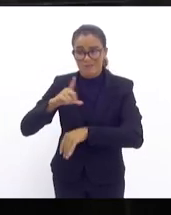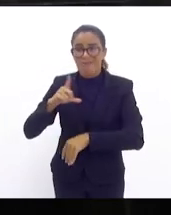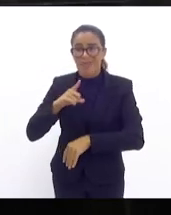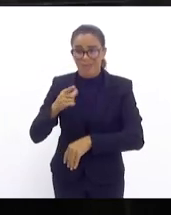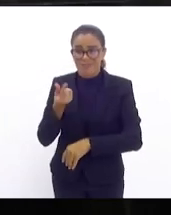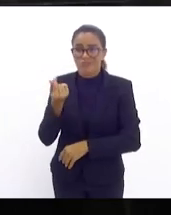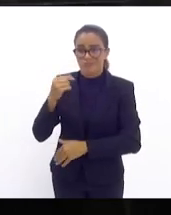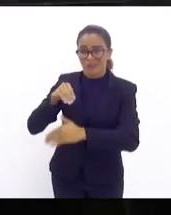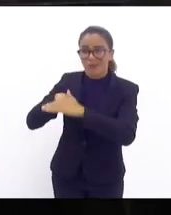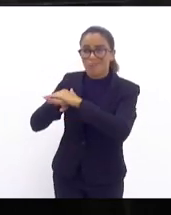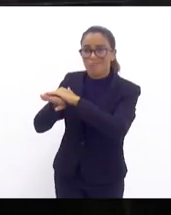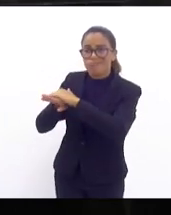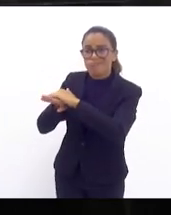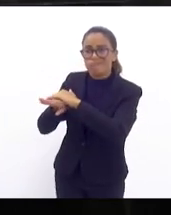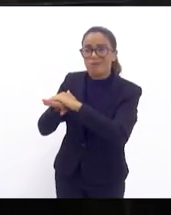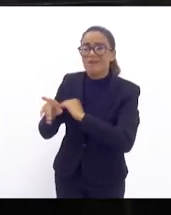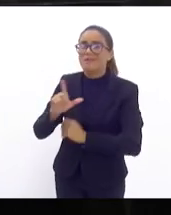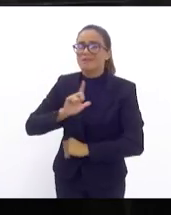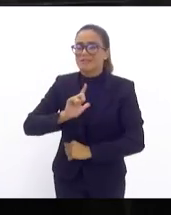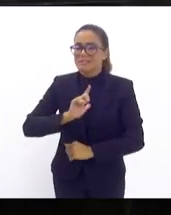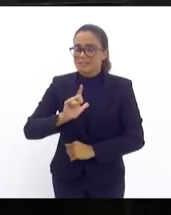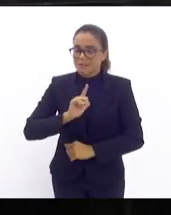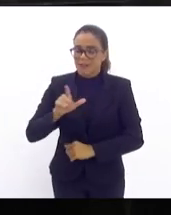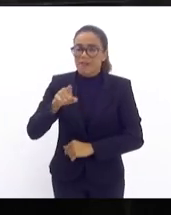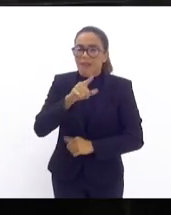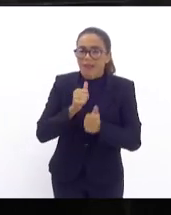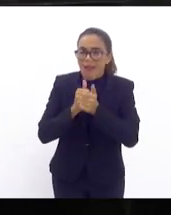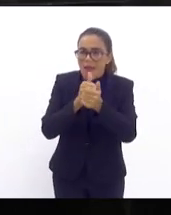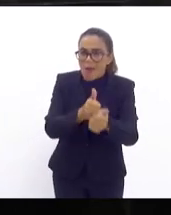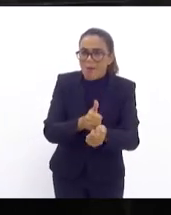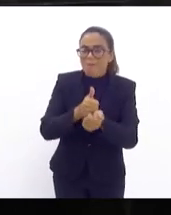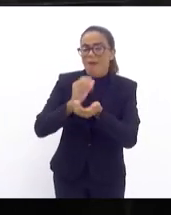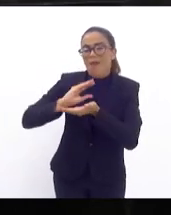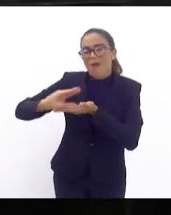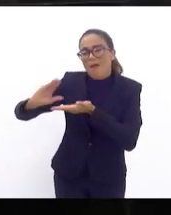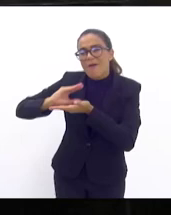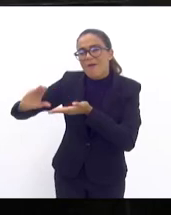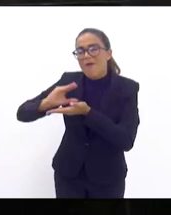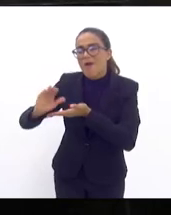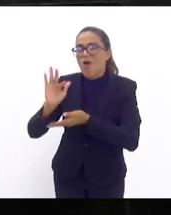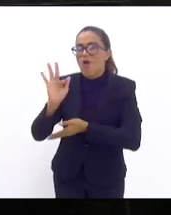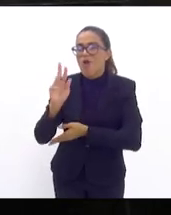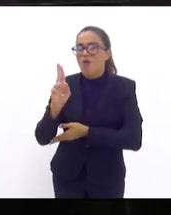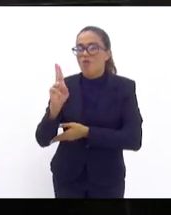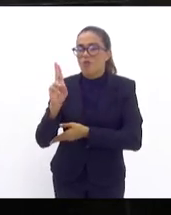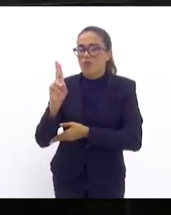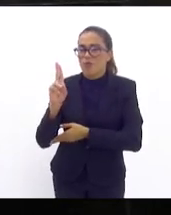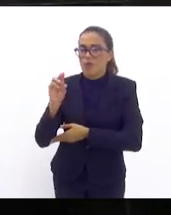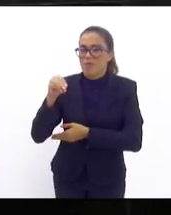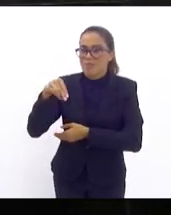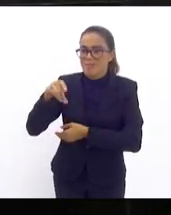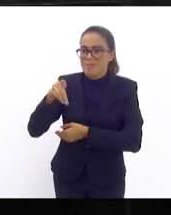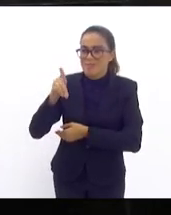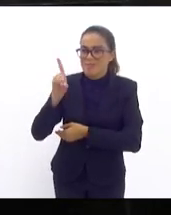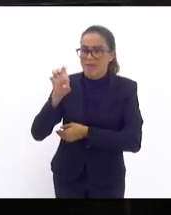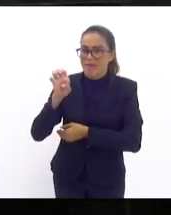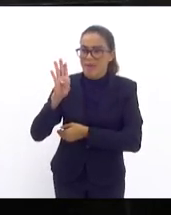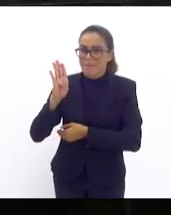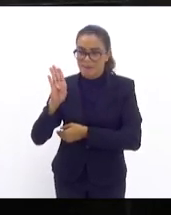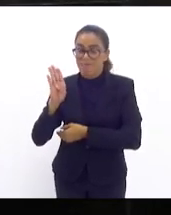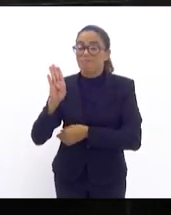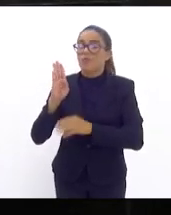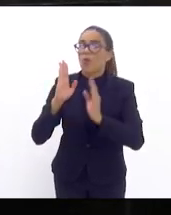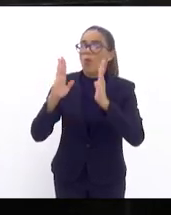acompanha o dia a dia do repasse do Fundeb para a Secretaria Estadual de Educação, percebe que do ano de